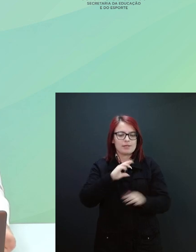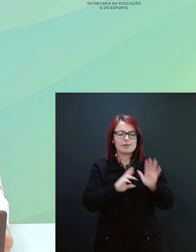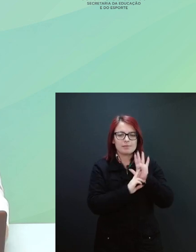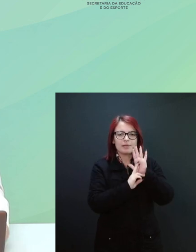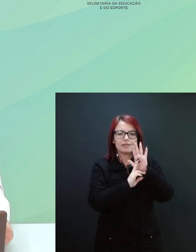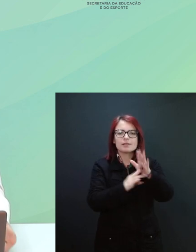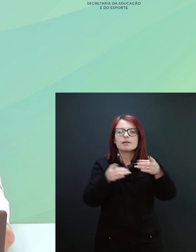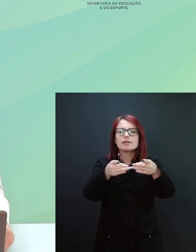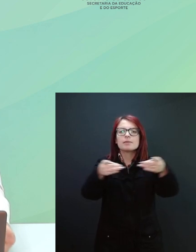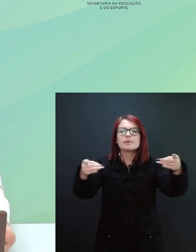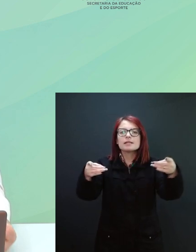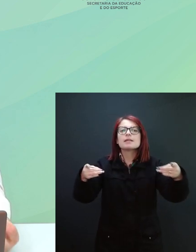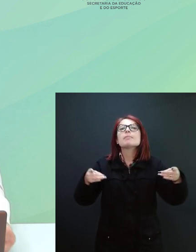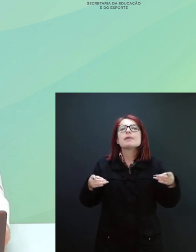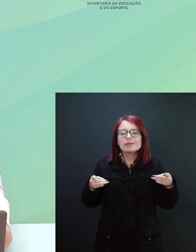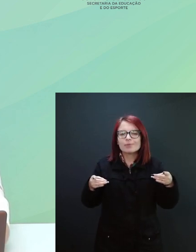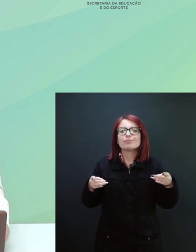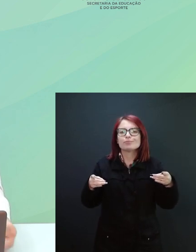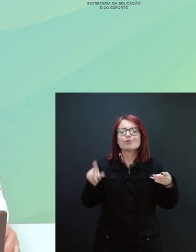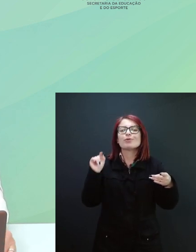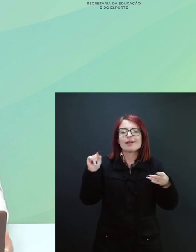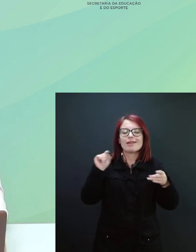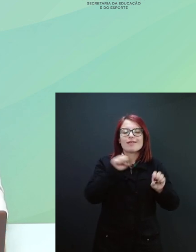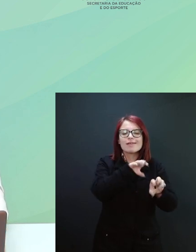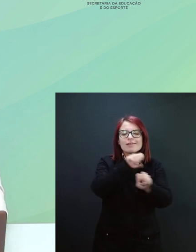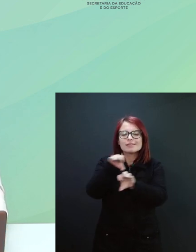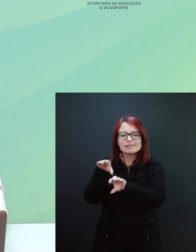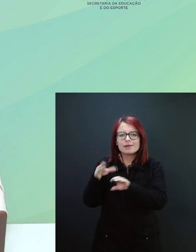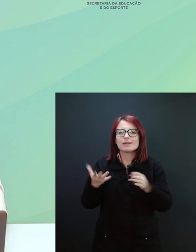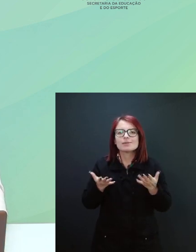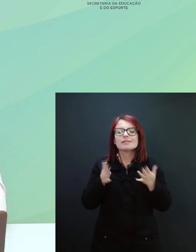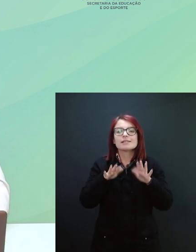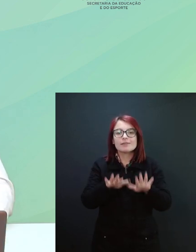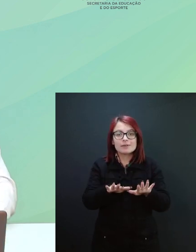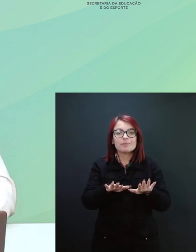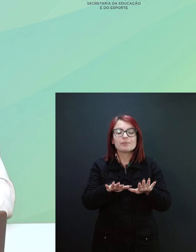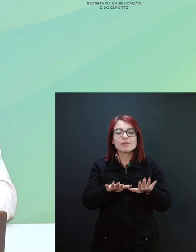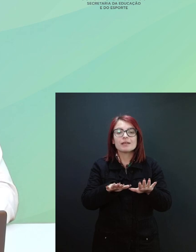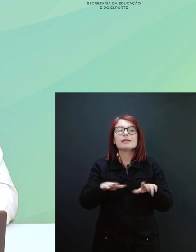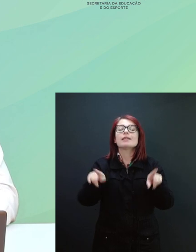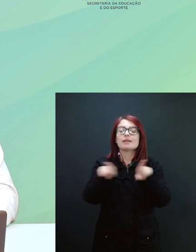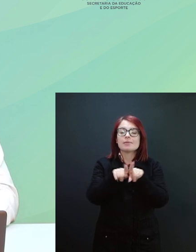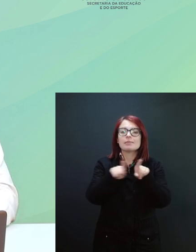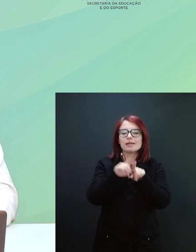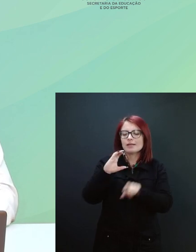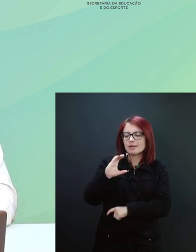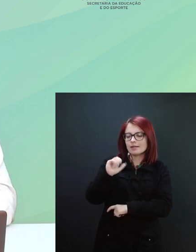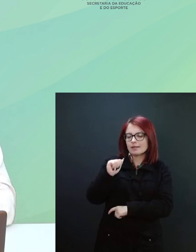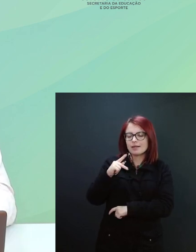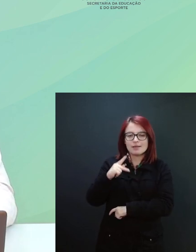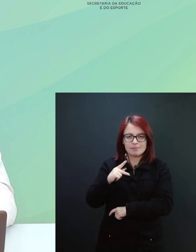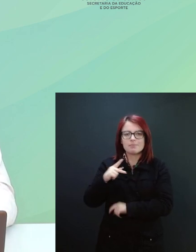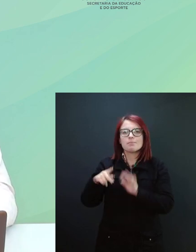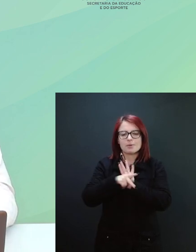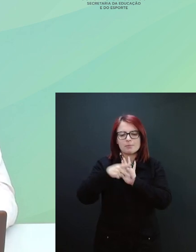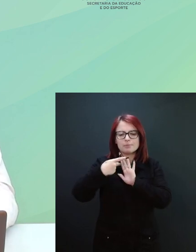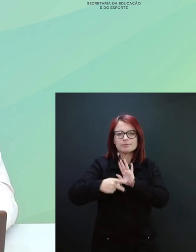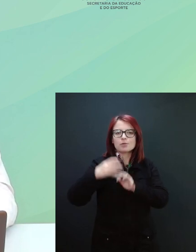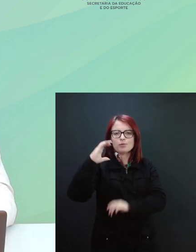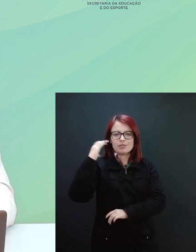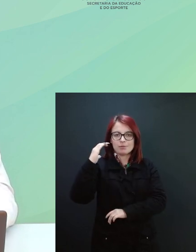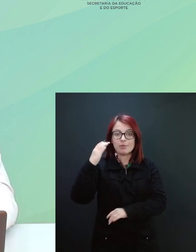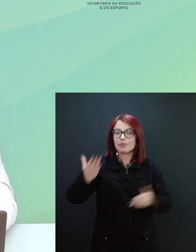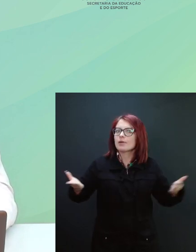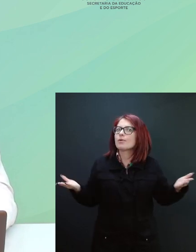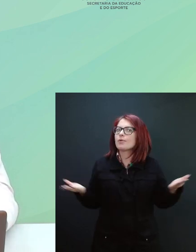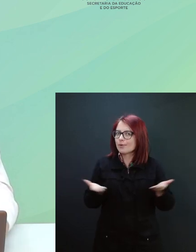Departamento de Educação Inclusiva e o CAP Curitiba. Hoje teremos